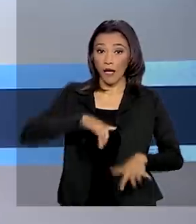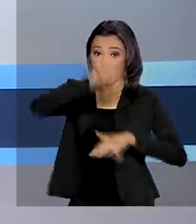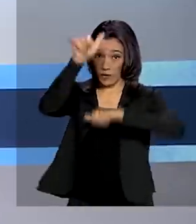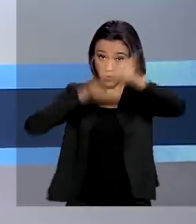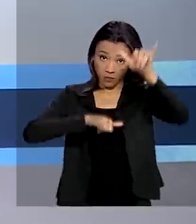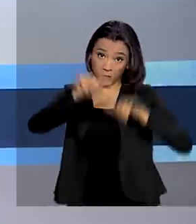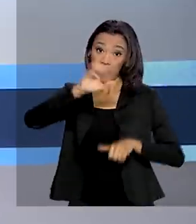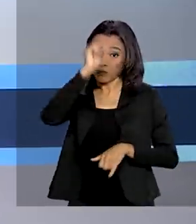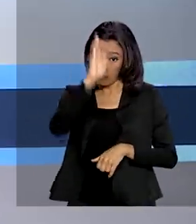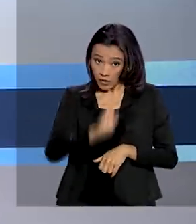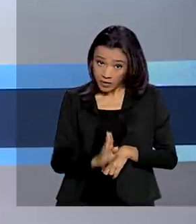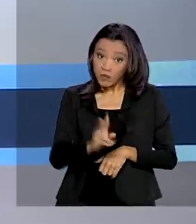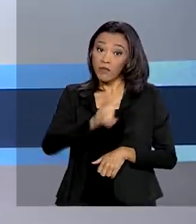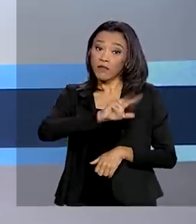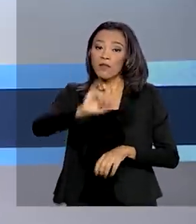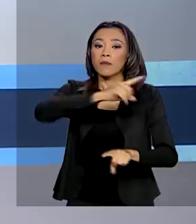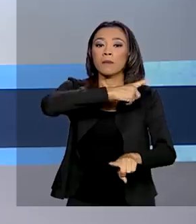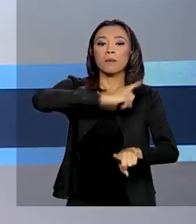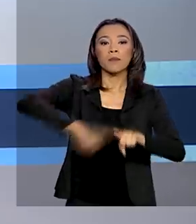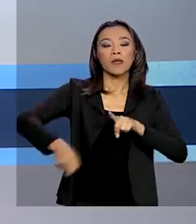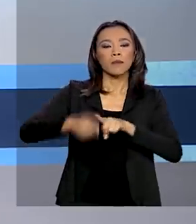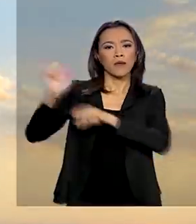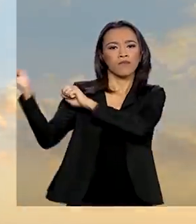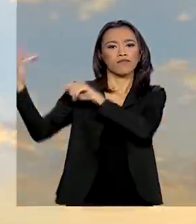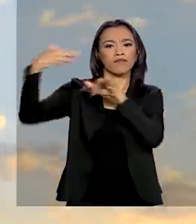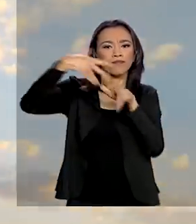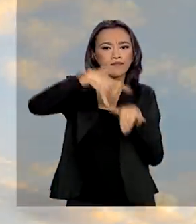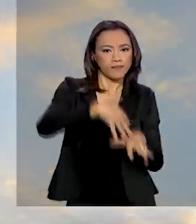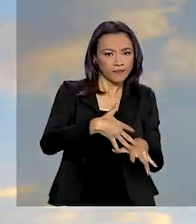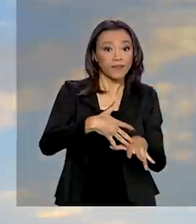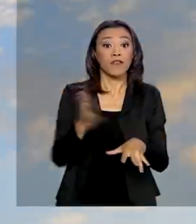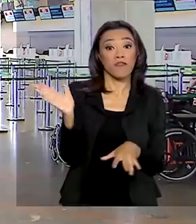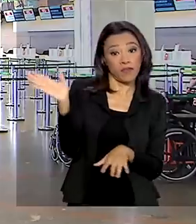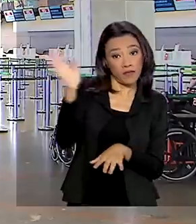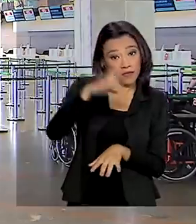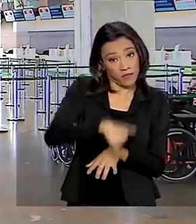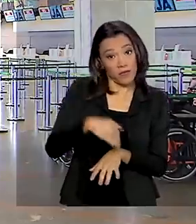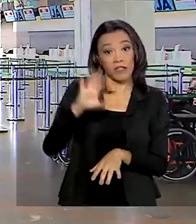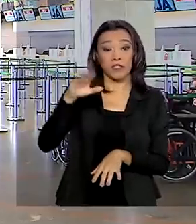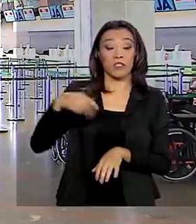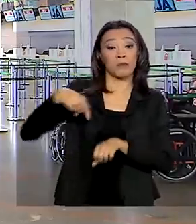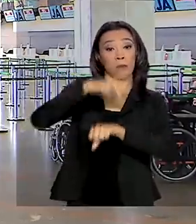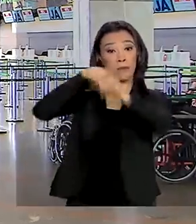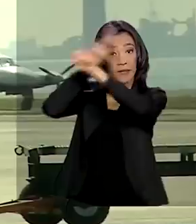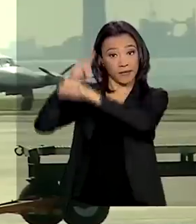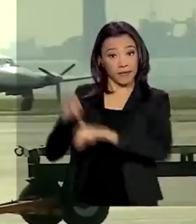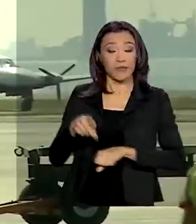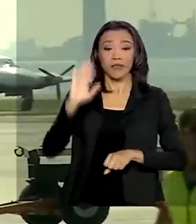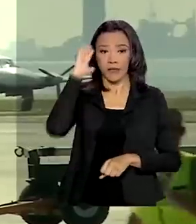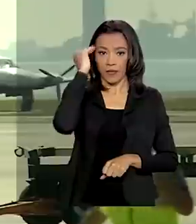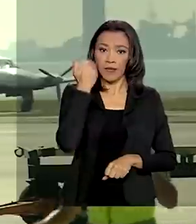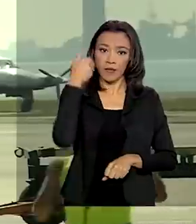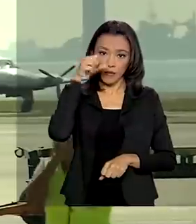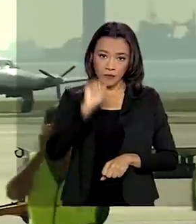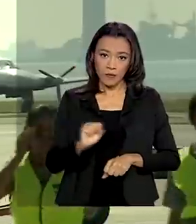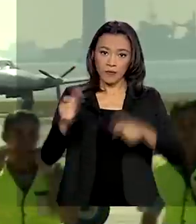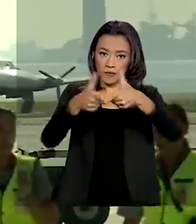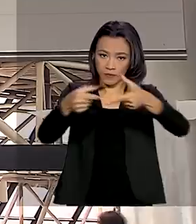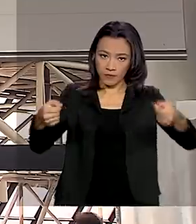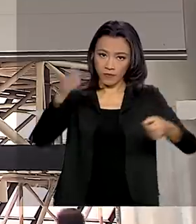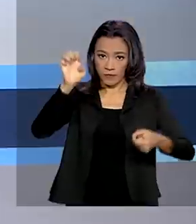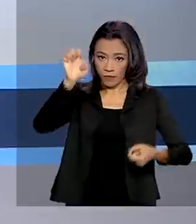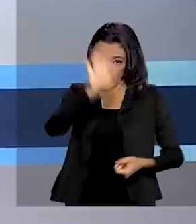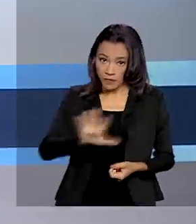Aeroportos do Brasil vão restringir a entrada de estrangeiros vindos de países como Coreia do Sul, Japão e União